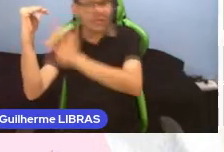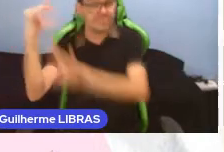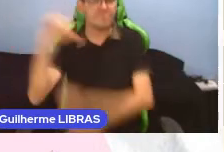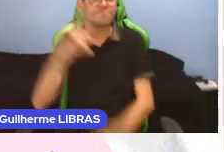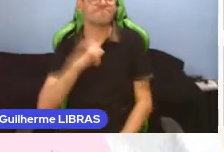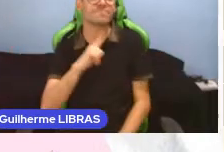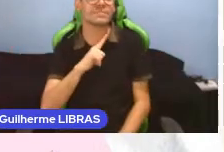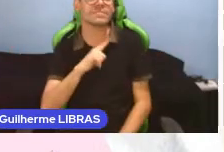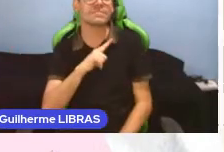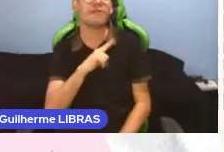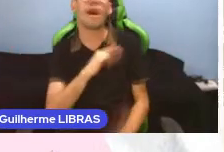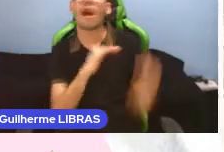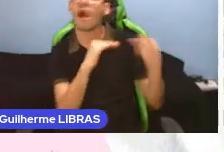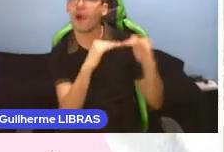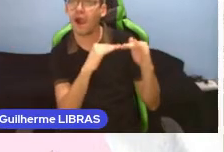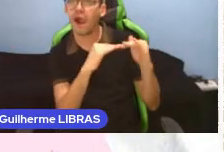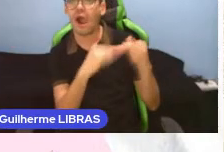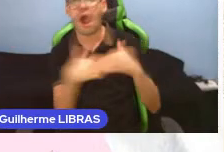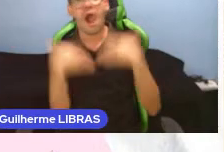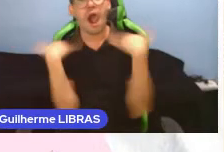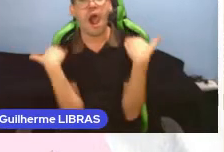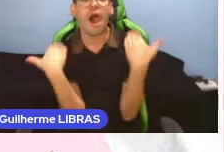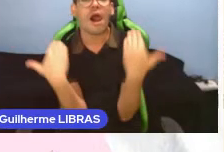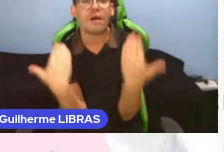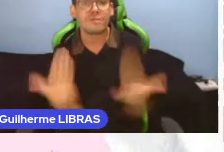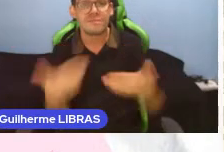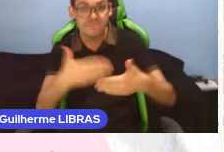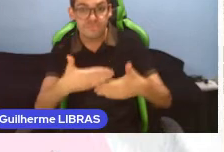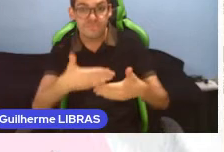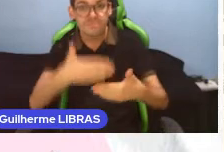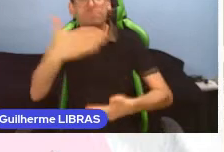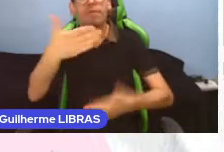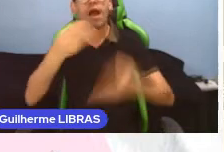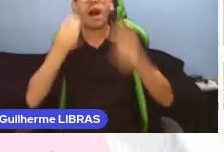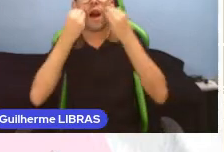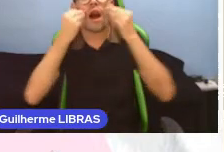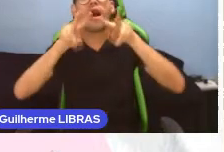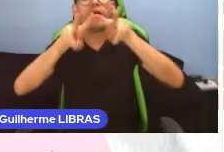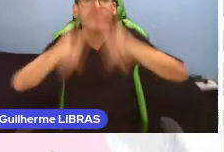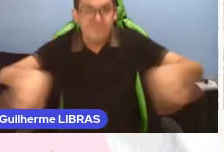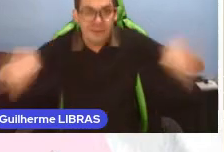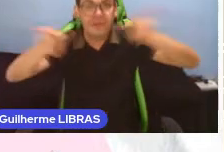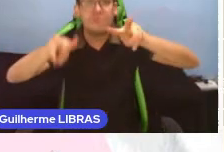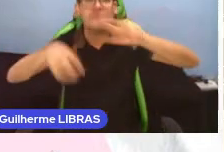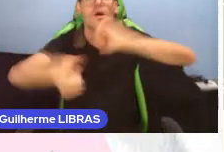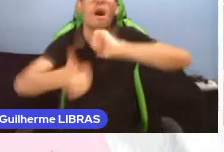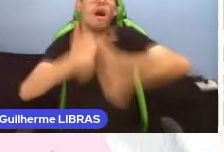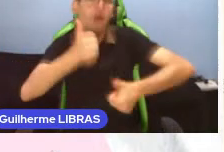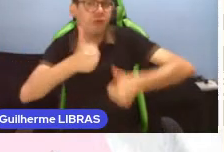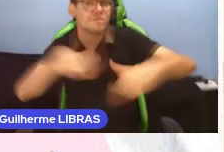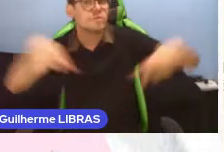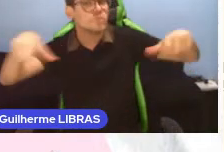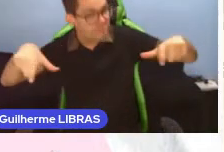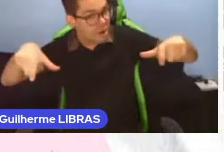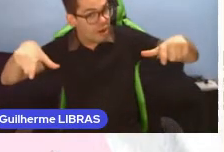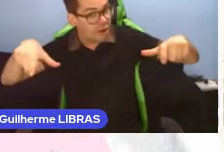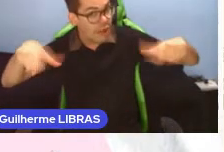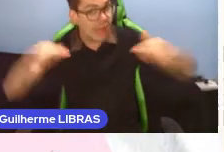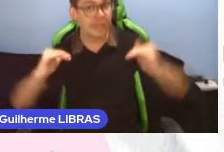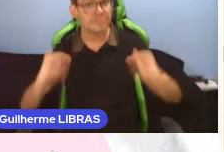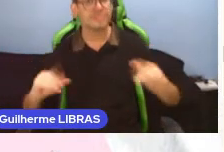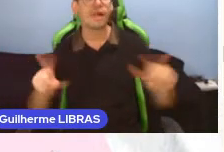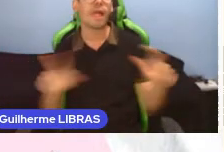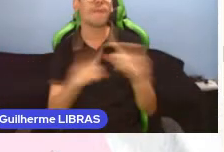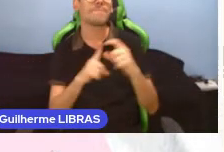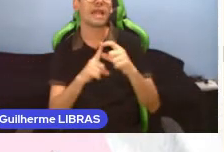caixote, diante de um tapume, tentando ver o campo de futebol. Logo abaixo, a palavra igualdade.